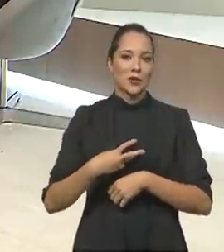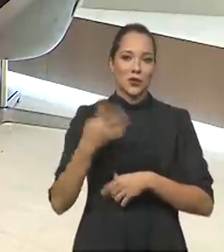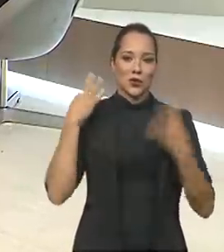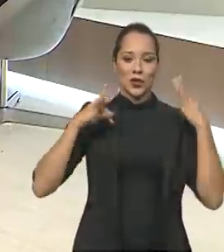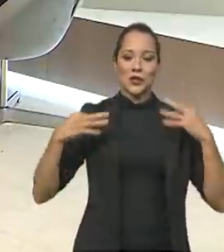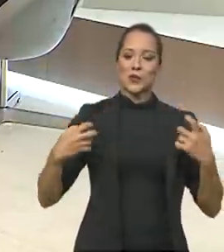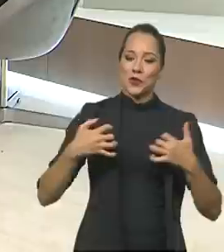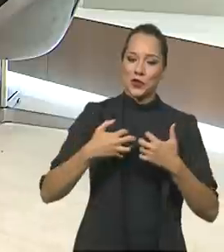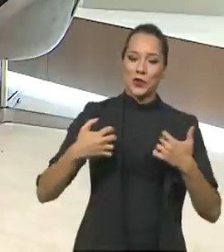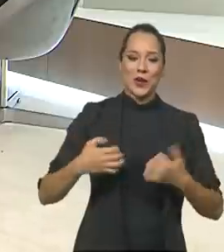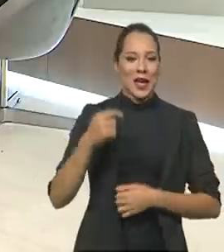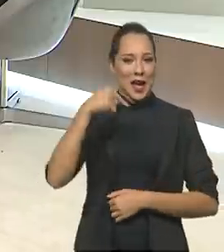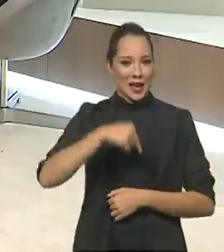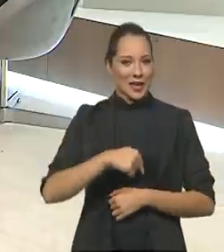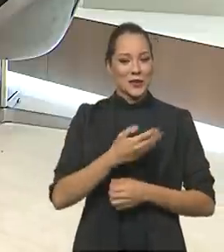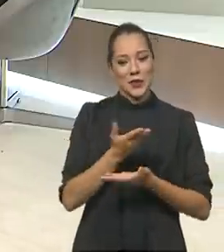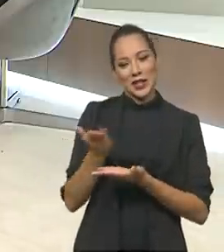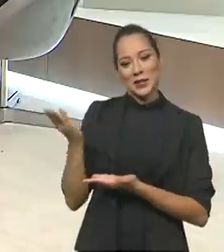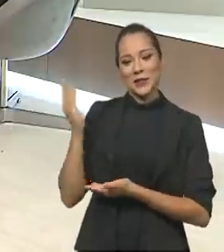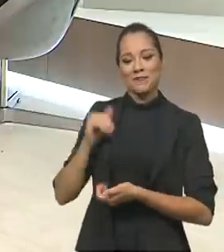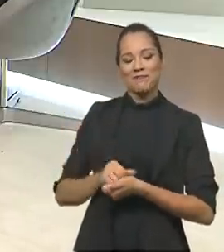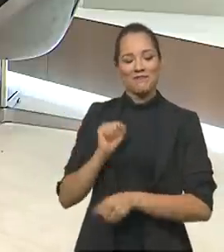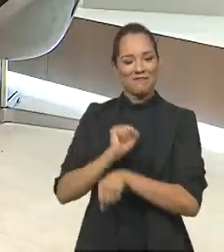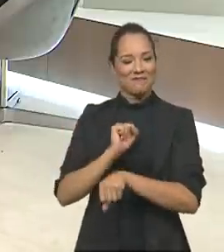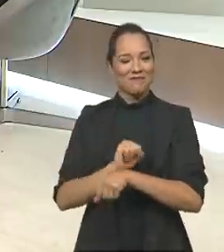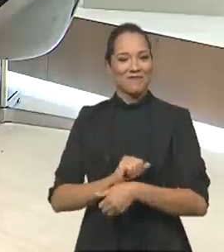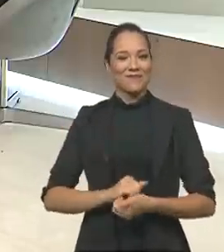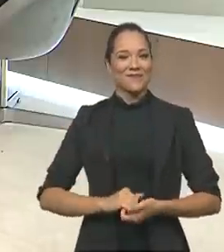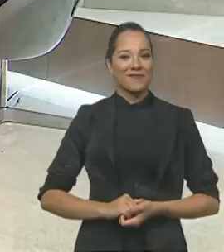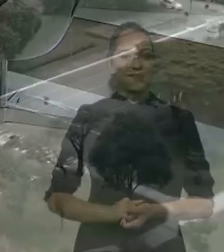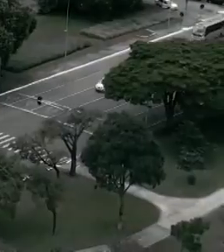Gilson Machado, aqui no Brasil em Pauta. Não saia daí.